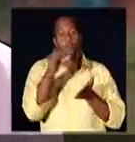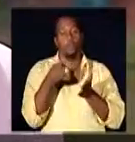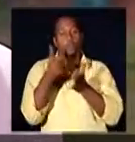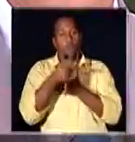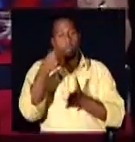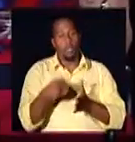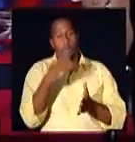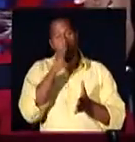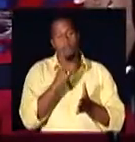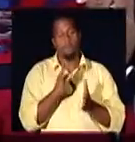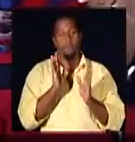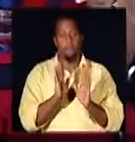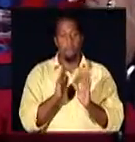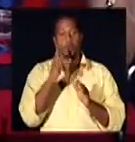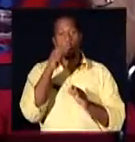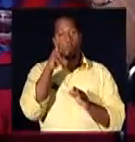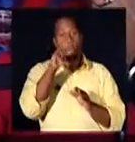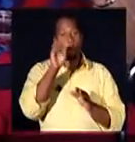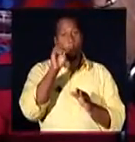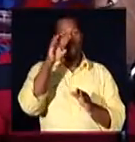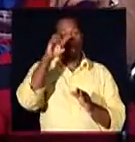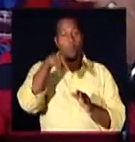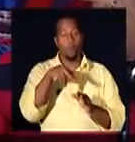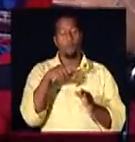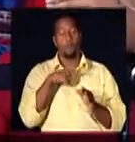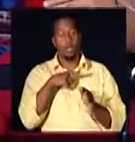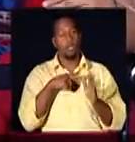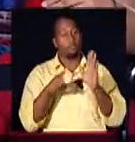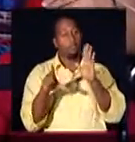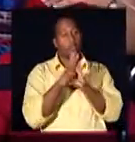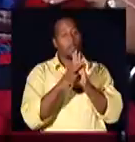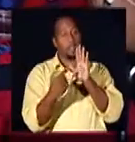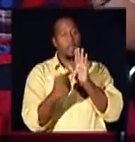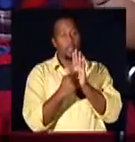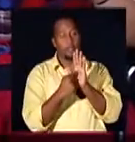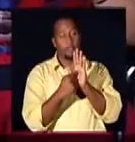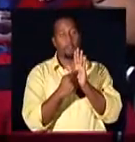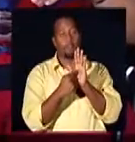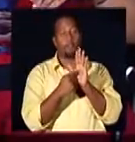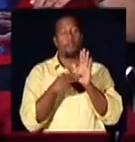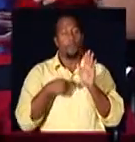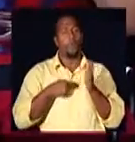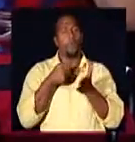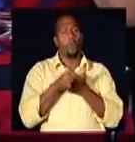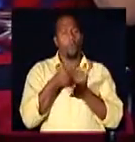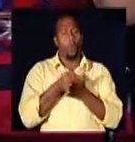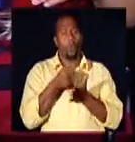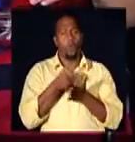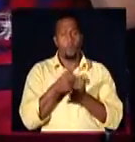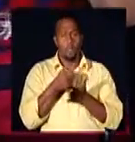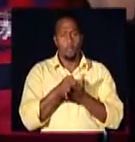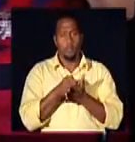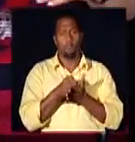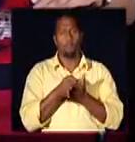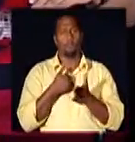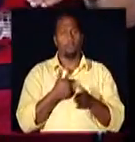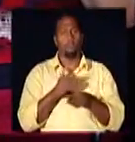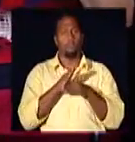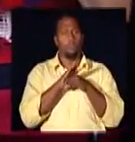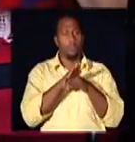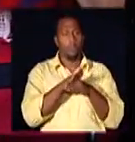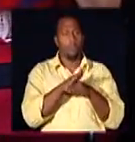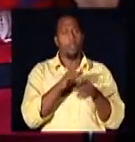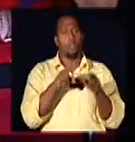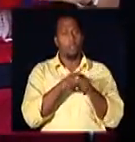brasileiros. Os PROCONs, eles têm, por atribuição legal, o dever de conceber